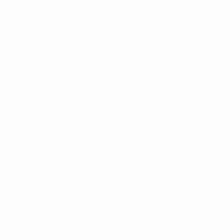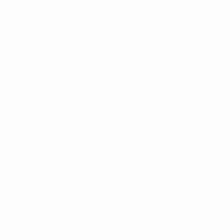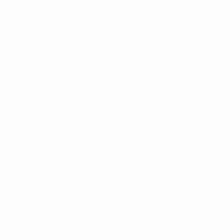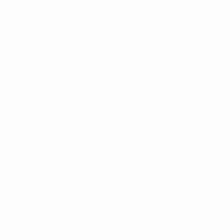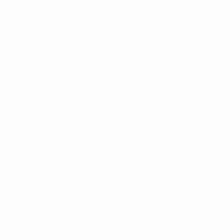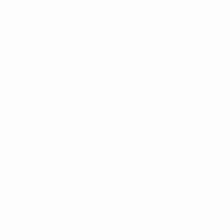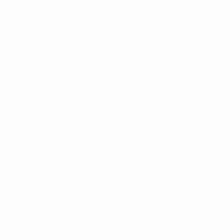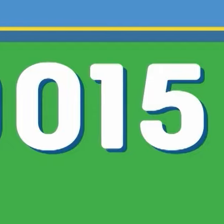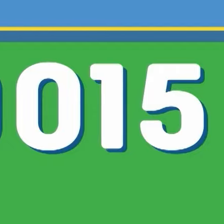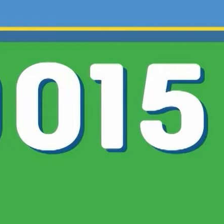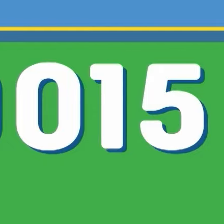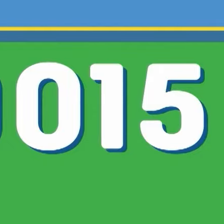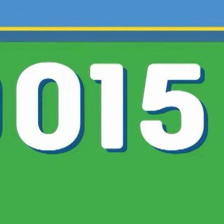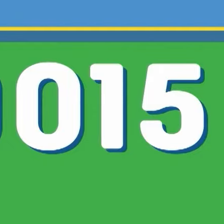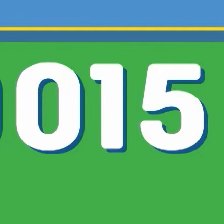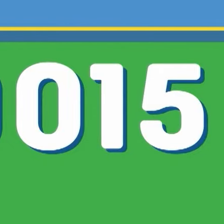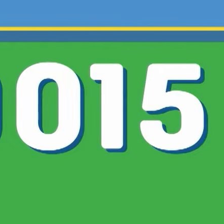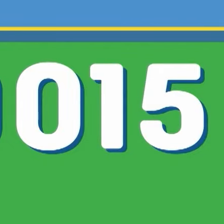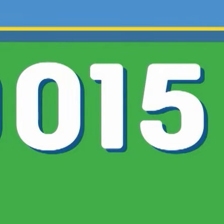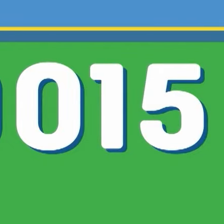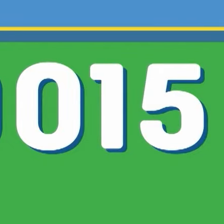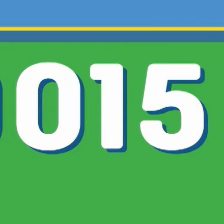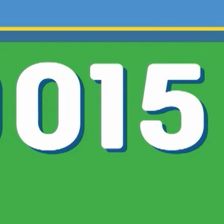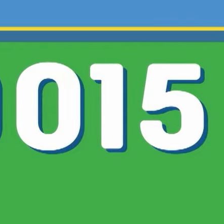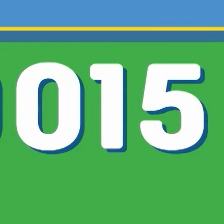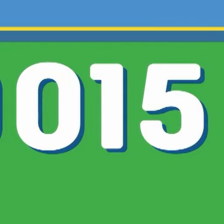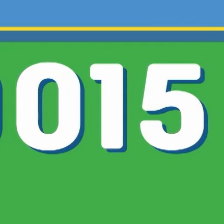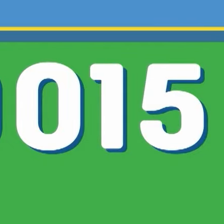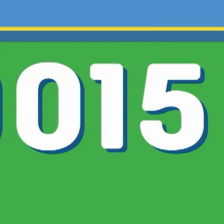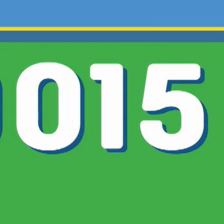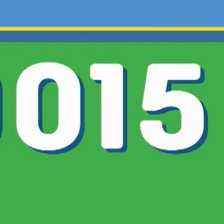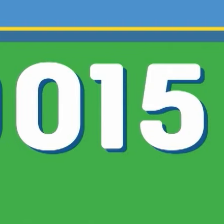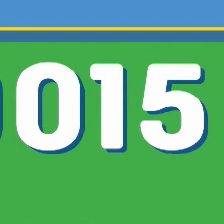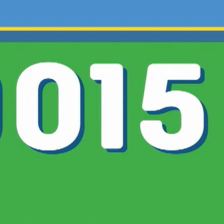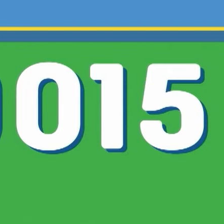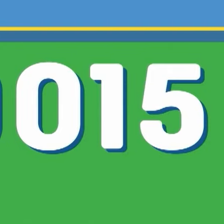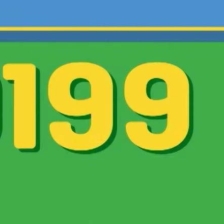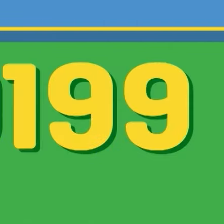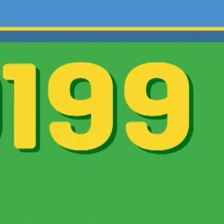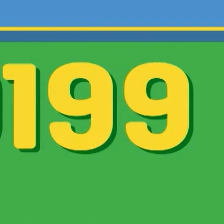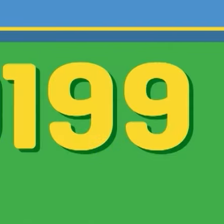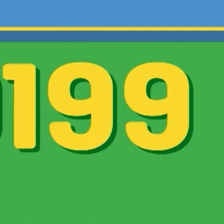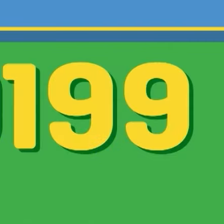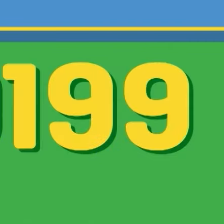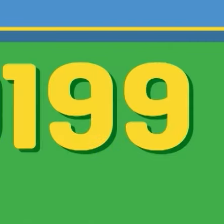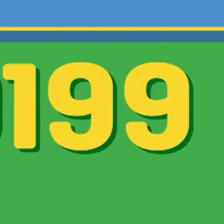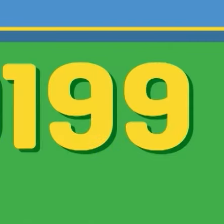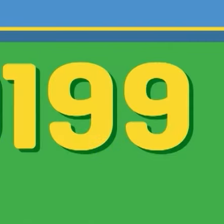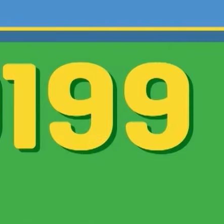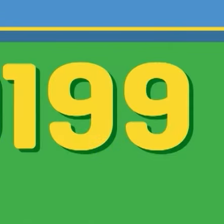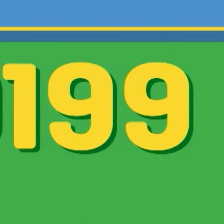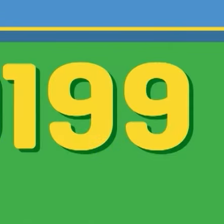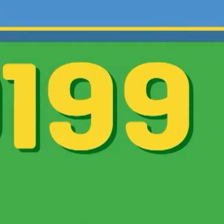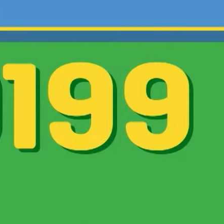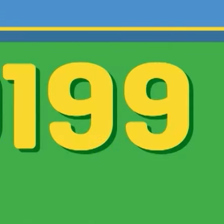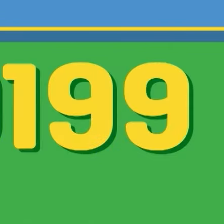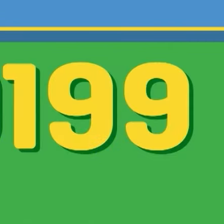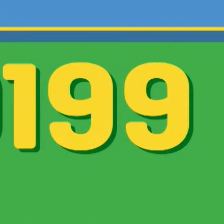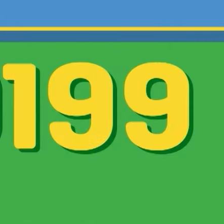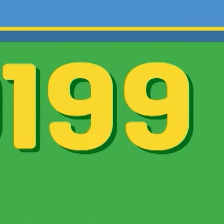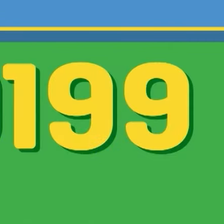Podemos 19. Sou Daniel Rodrigues e peço seu voto, 19,015. Murilo Rodrigues, número 19